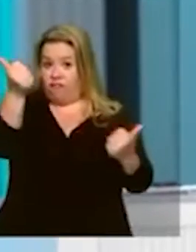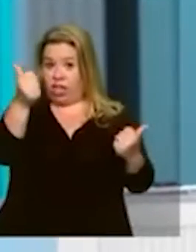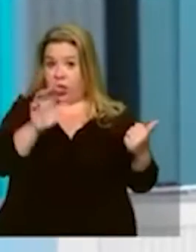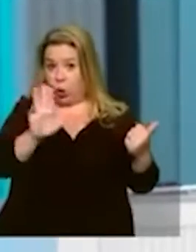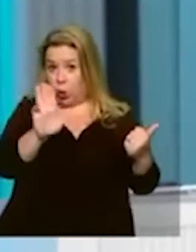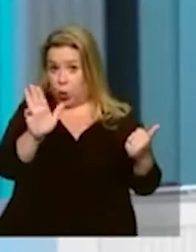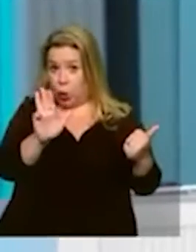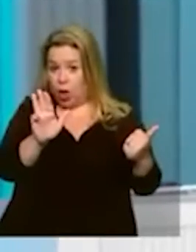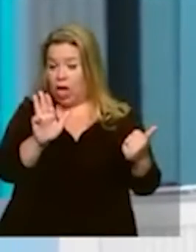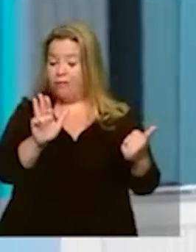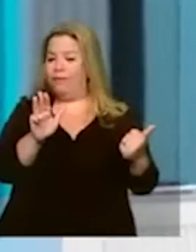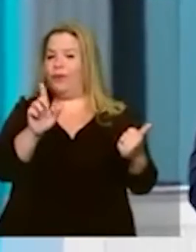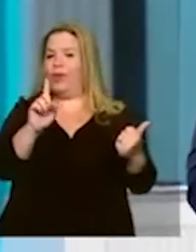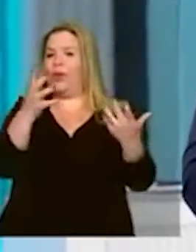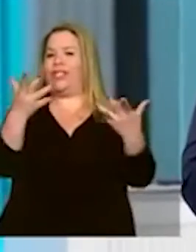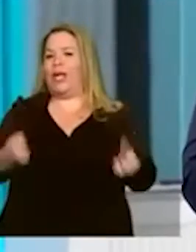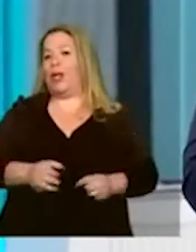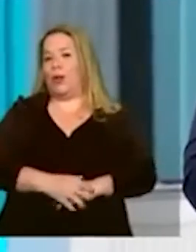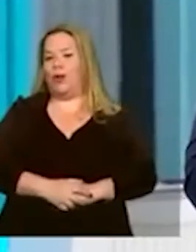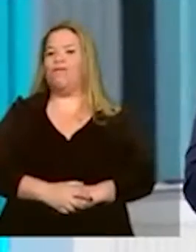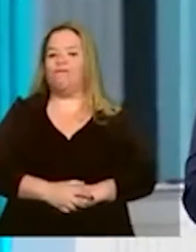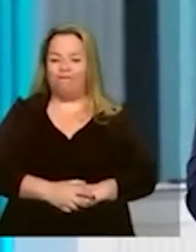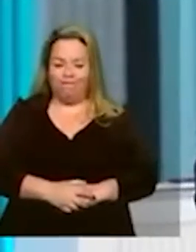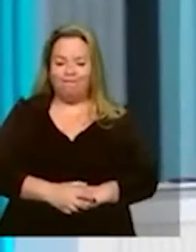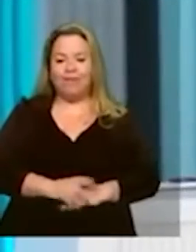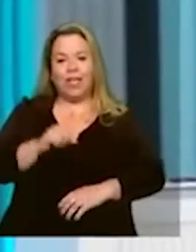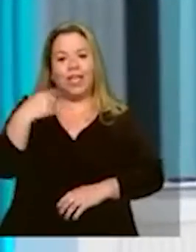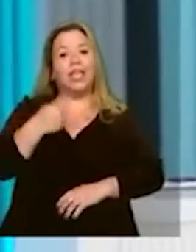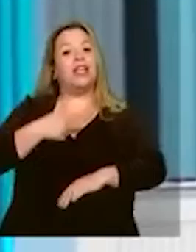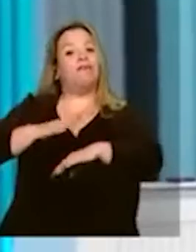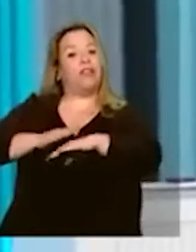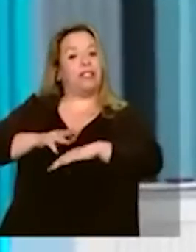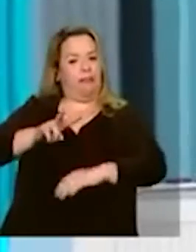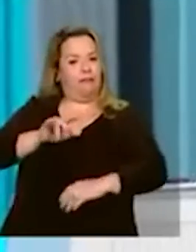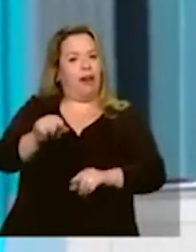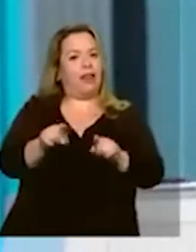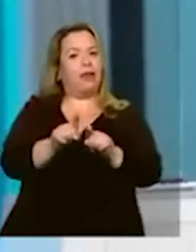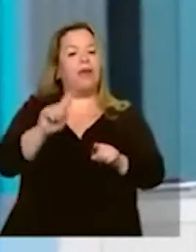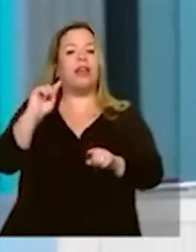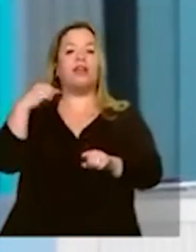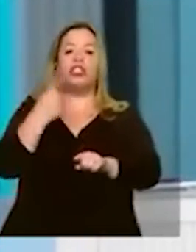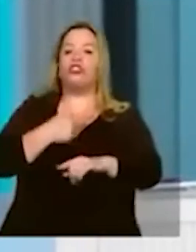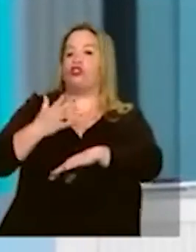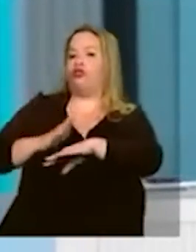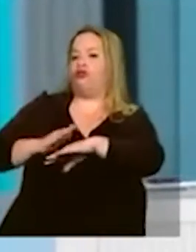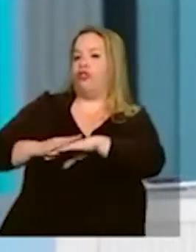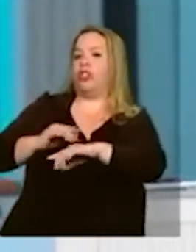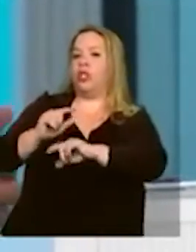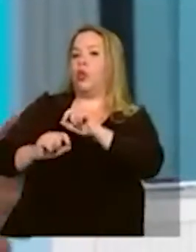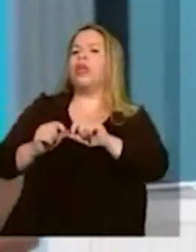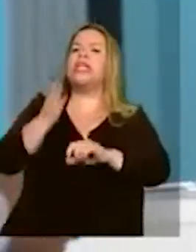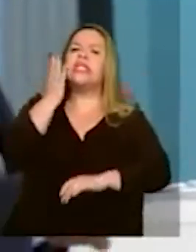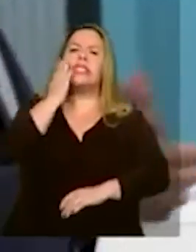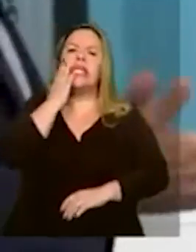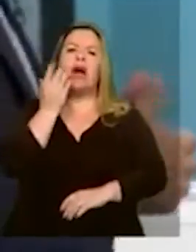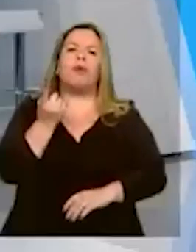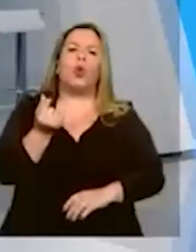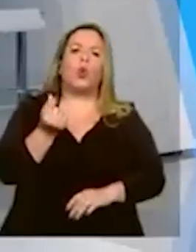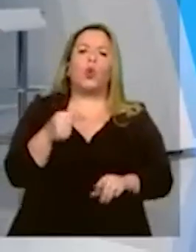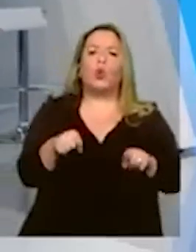hoje, não topou. Não topou. E nós vamos fazer, nós vamos implementar. Já sabemos, inclusive, quanto é que custa,